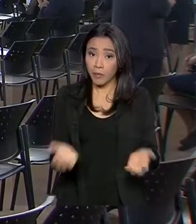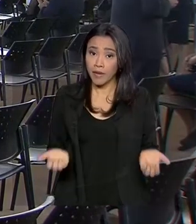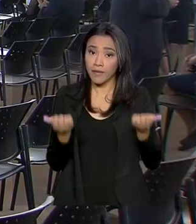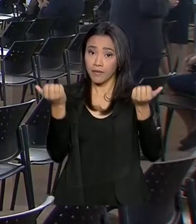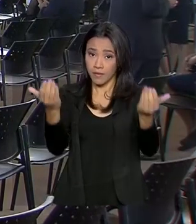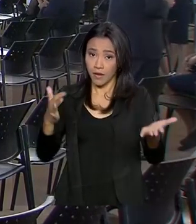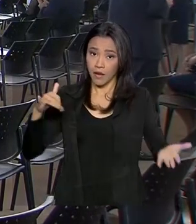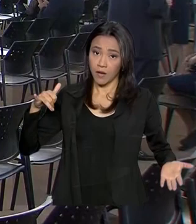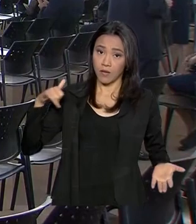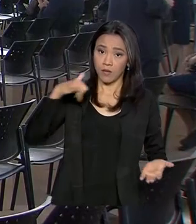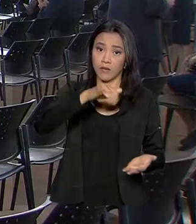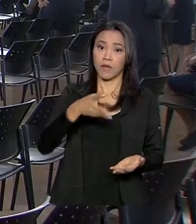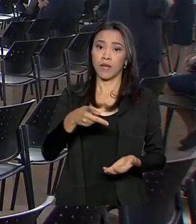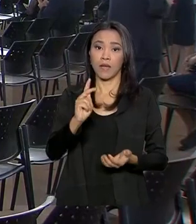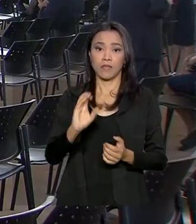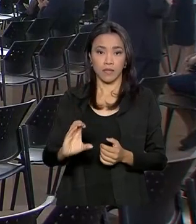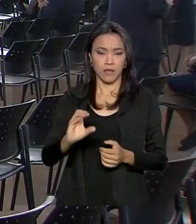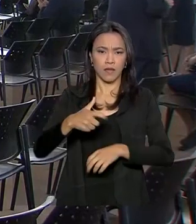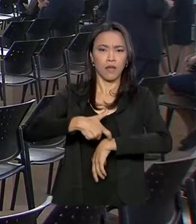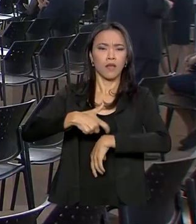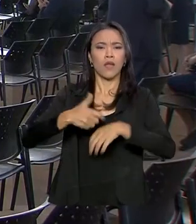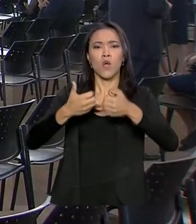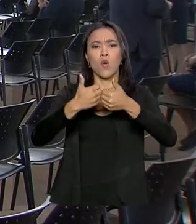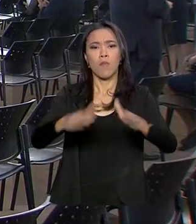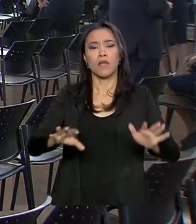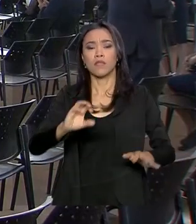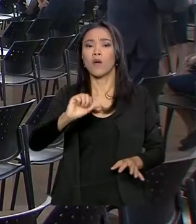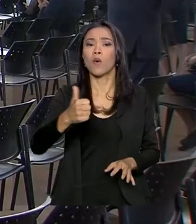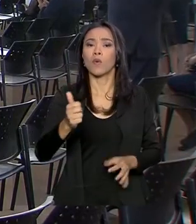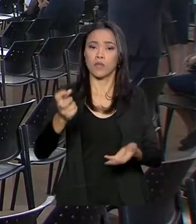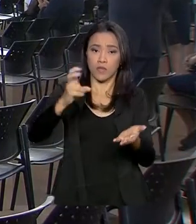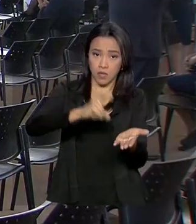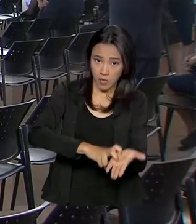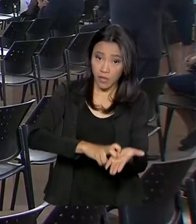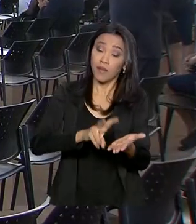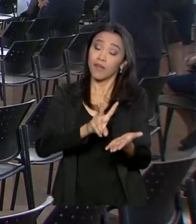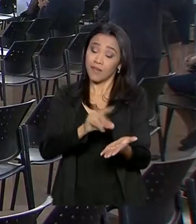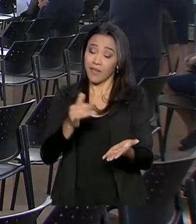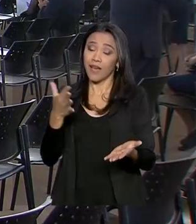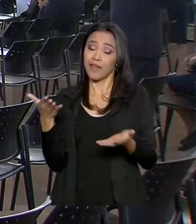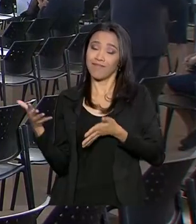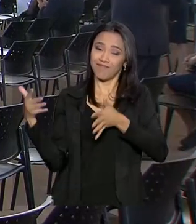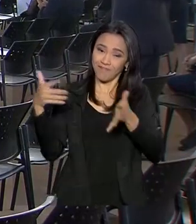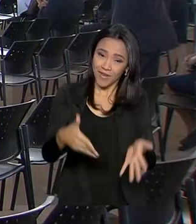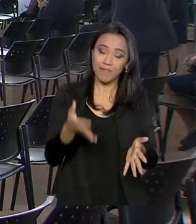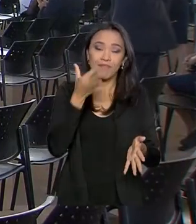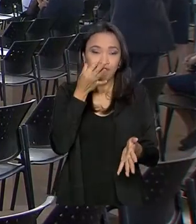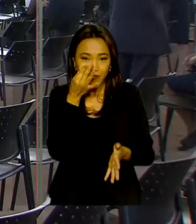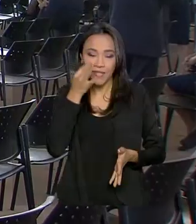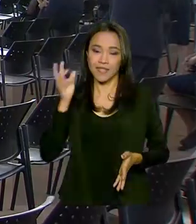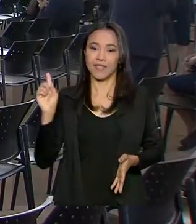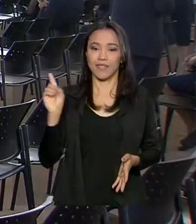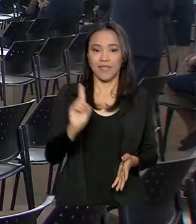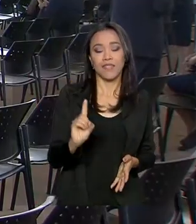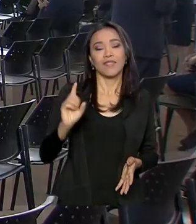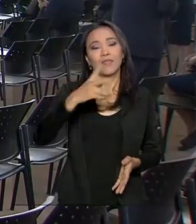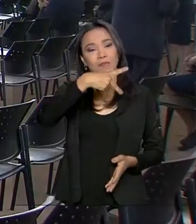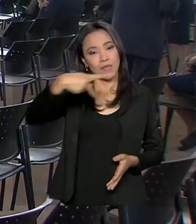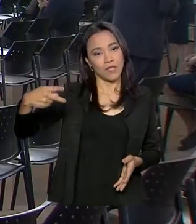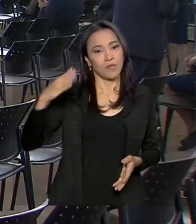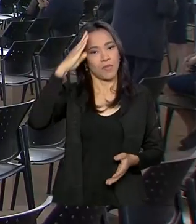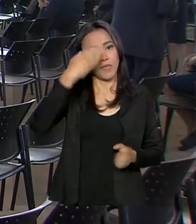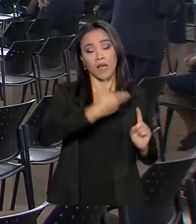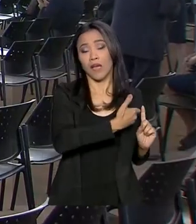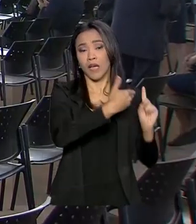que deve começar às 11 horas da manhã e vai contar com a presença do presidente Jair Bolsonaro e do